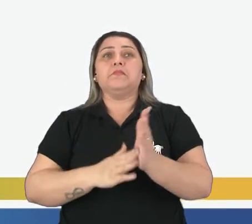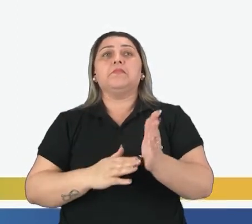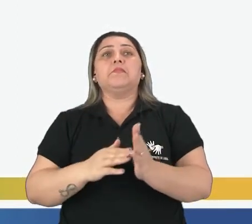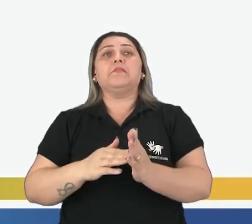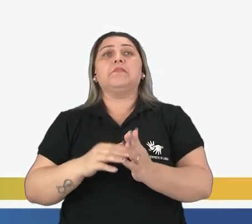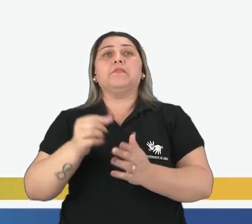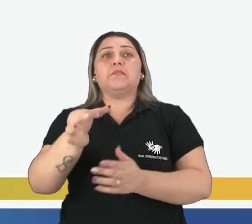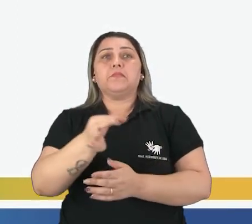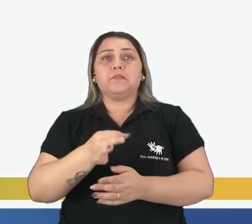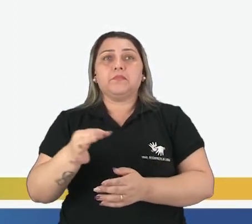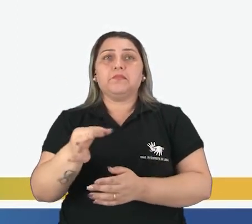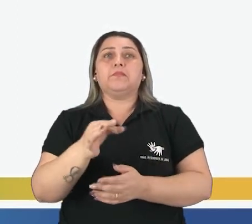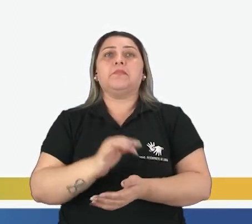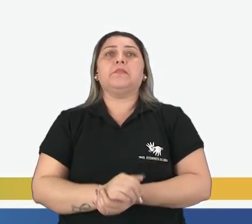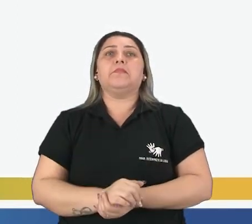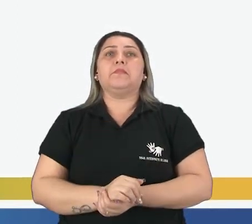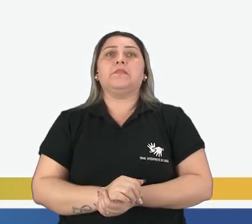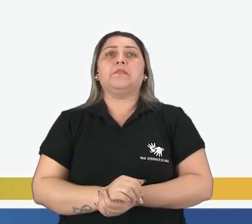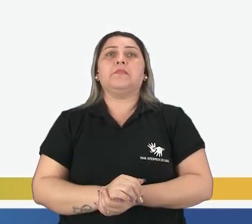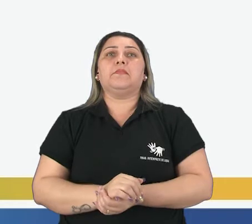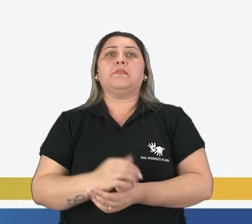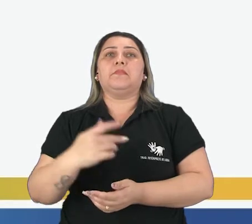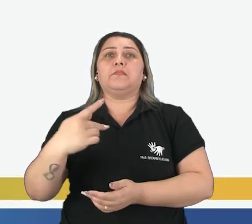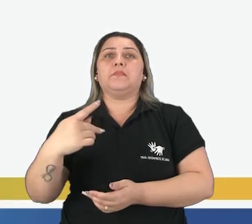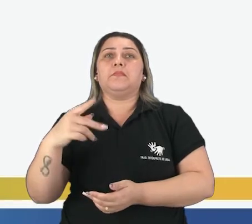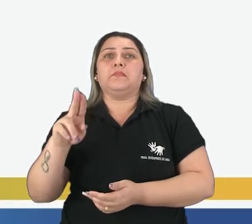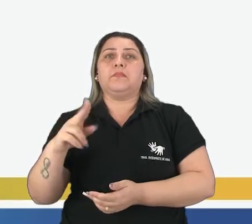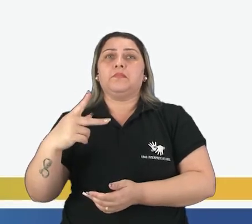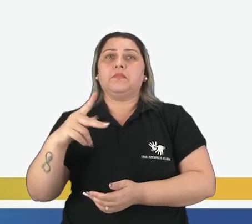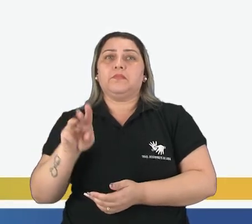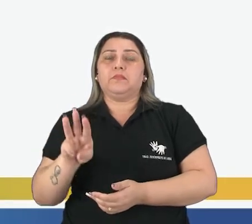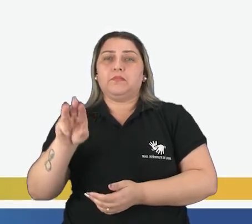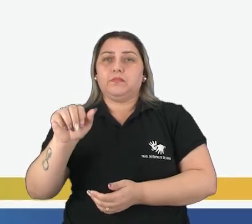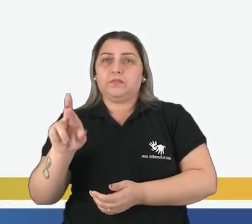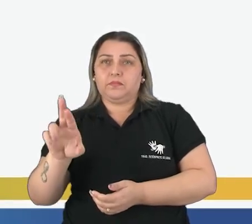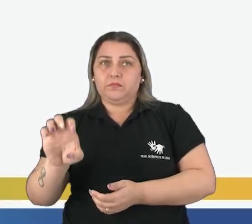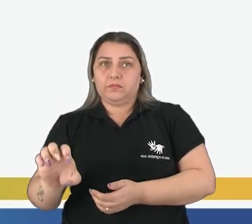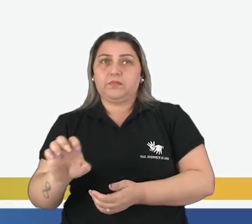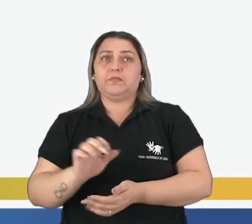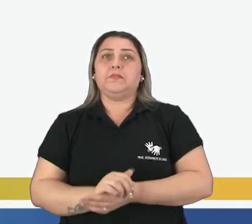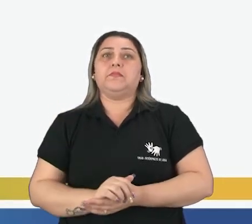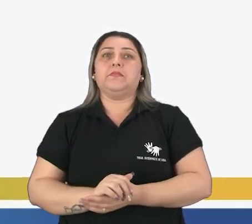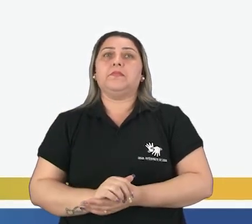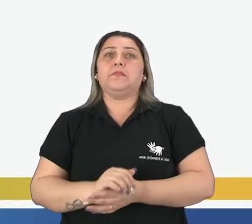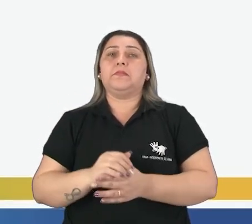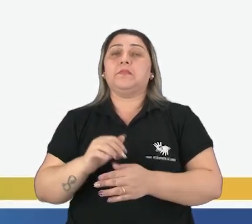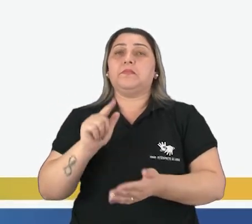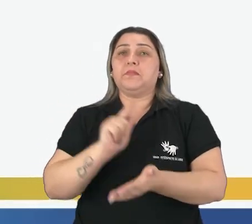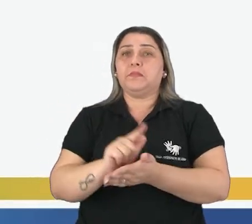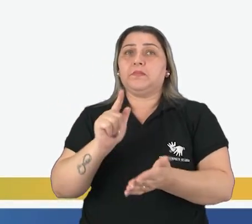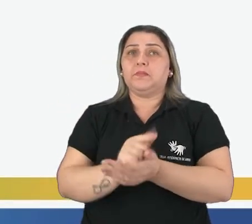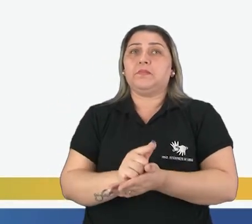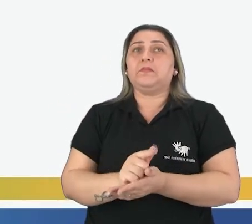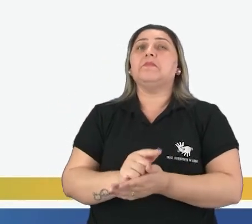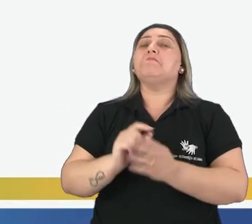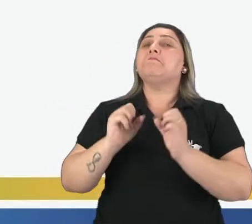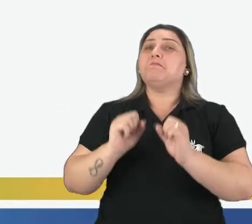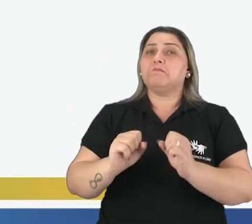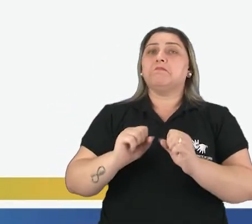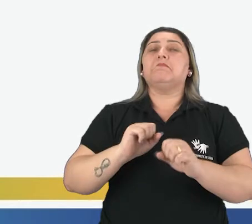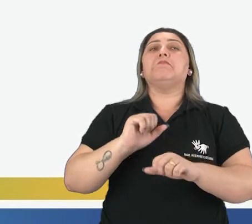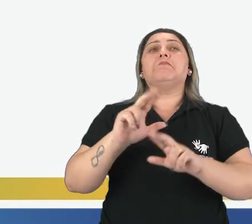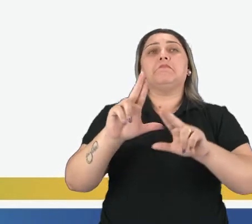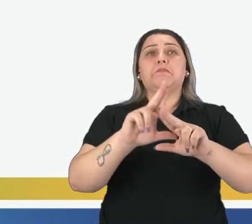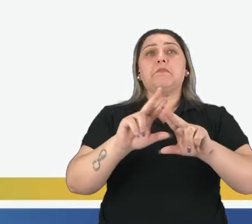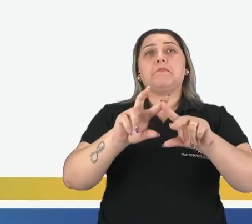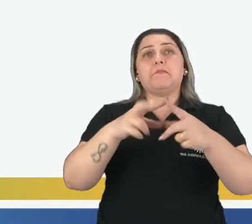as tampas, as embalagens tipo tapaué, embalagens de produtos de limpeza. Todos eles são recicláveis. Porém,